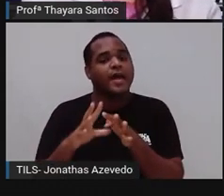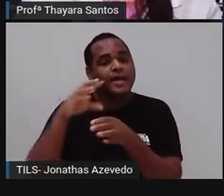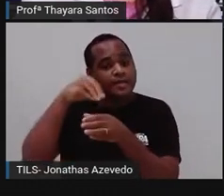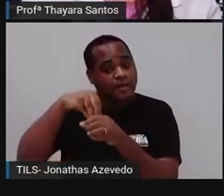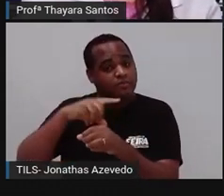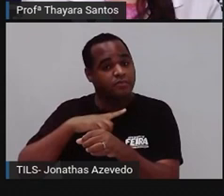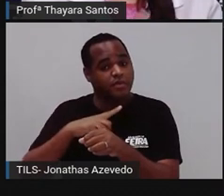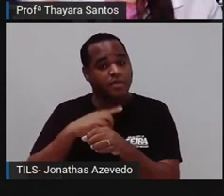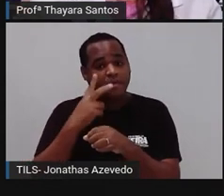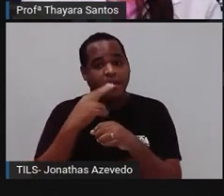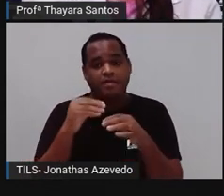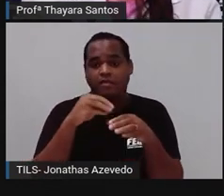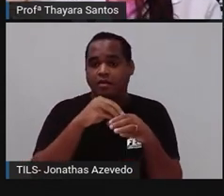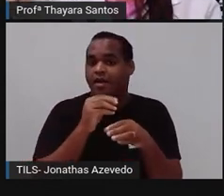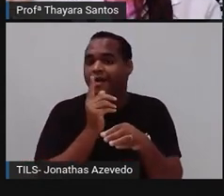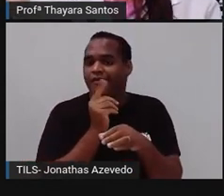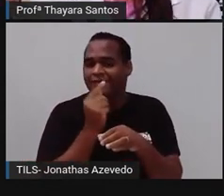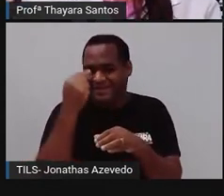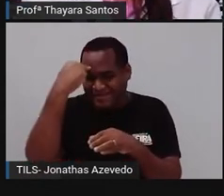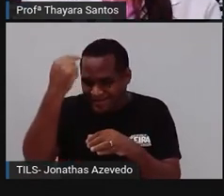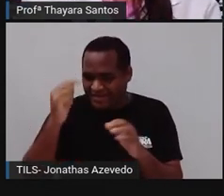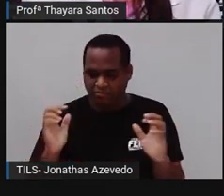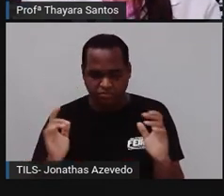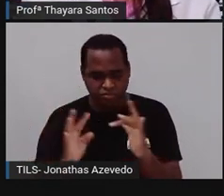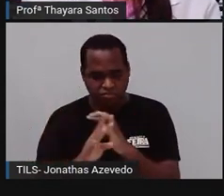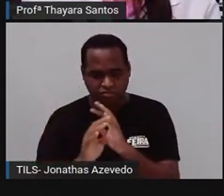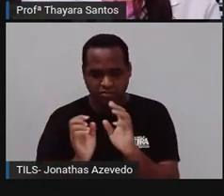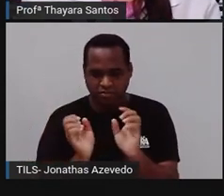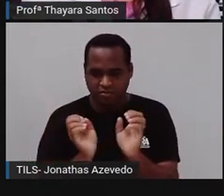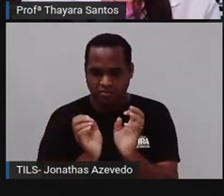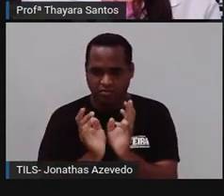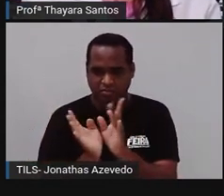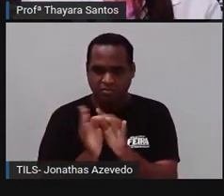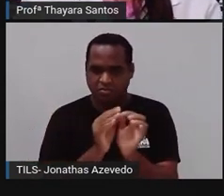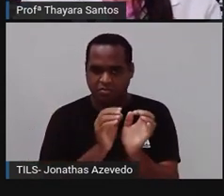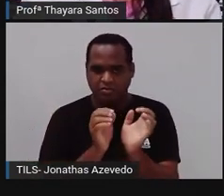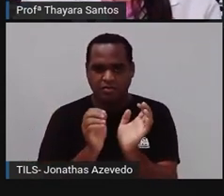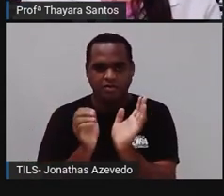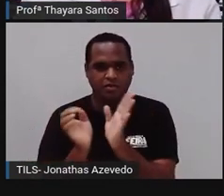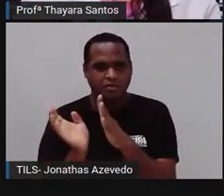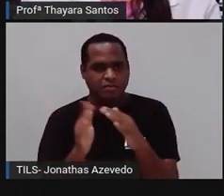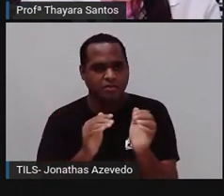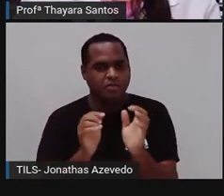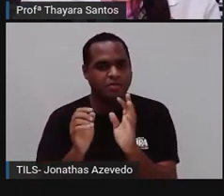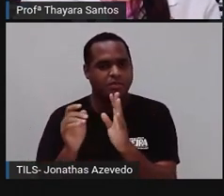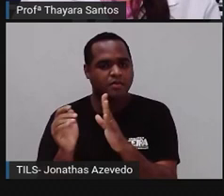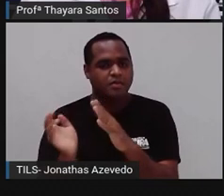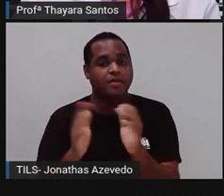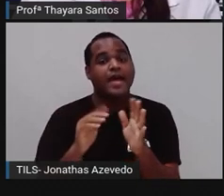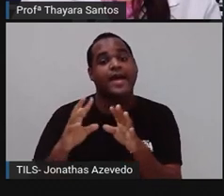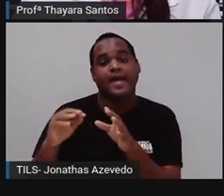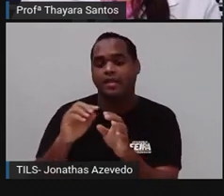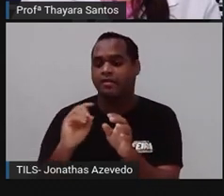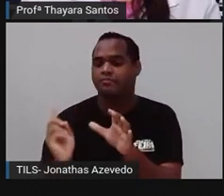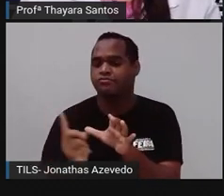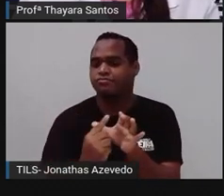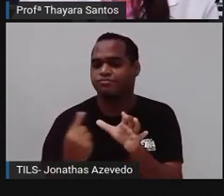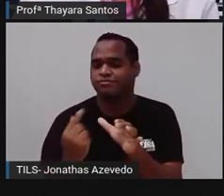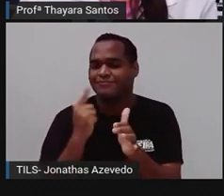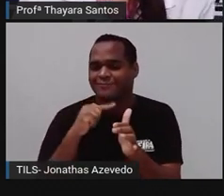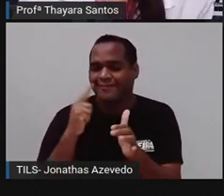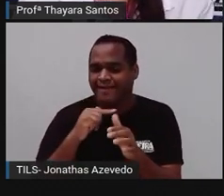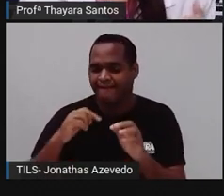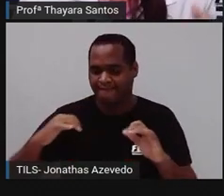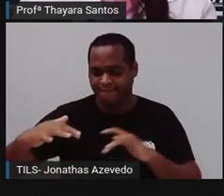faz com que crie essa corrente de água, para que a água que entra pelos óxios consiga circular aqui dentro do organismo e ele